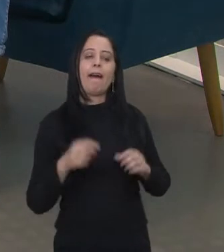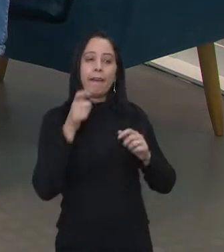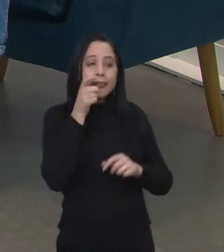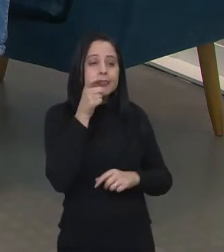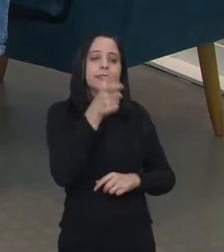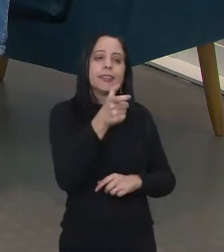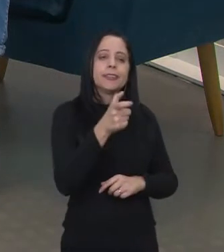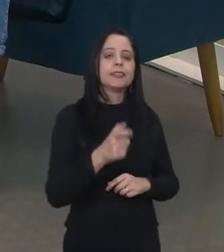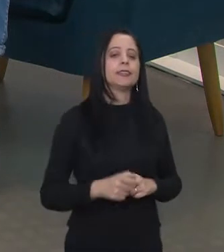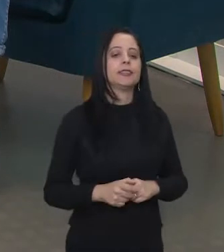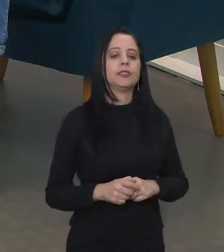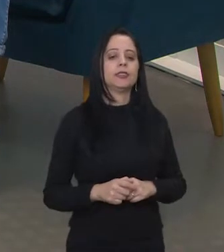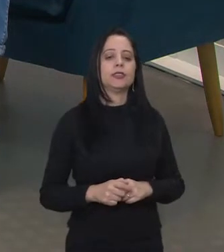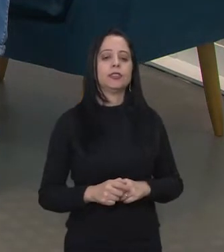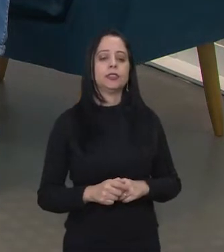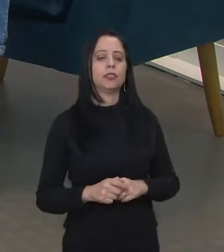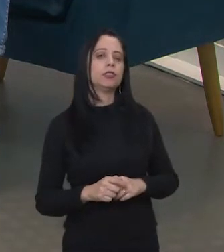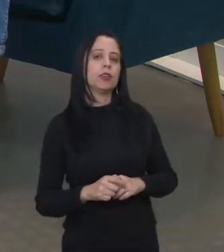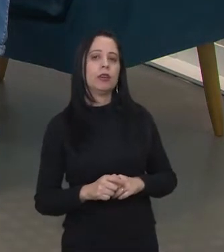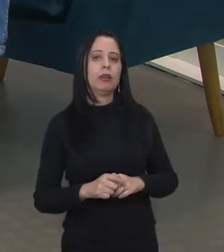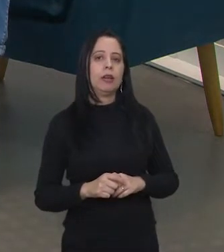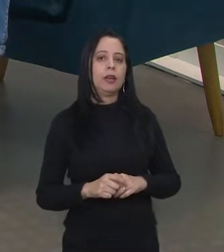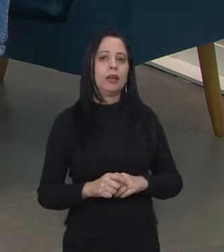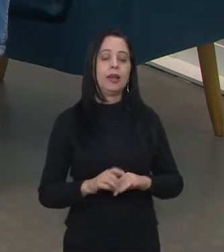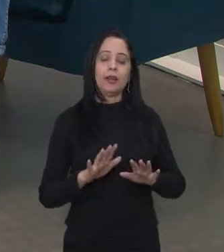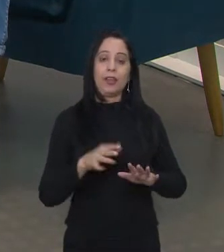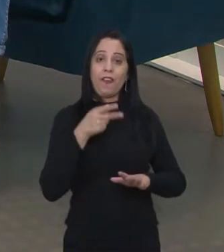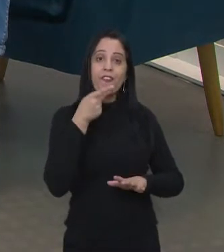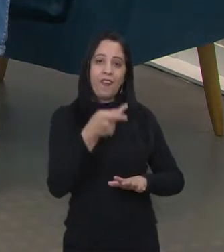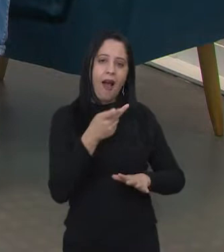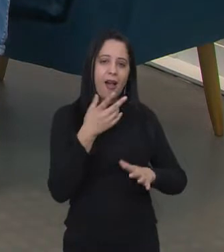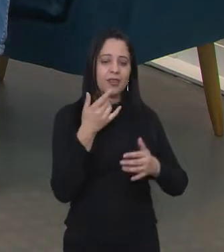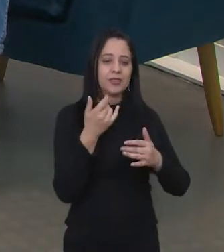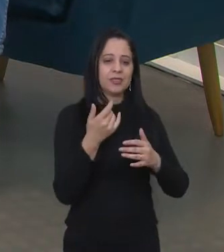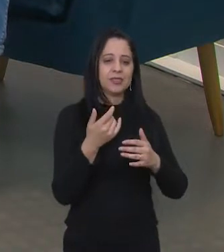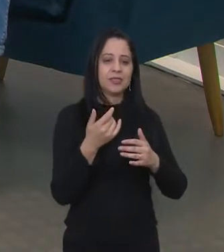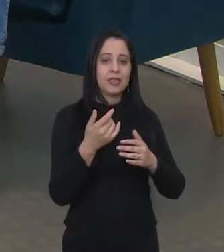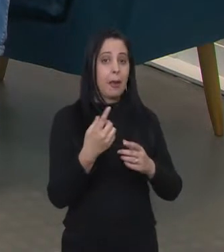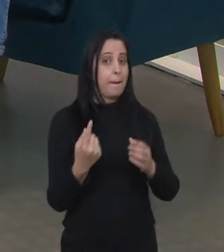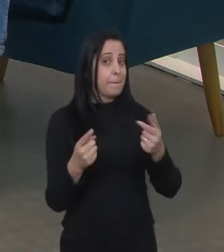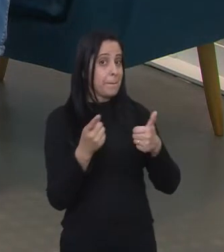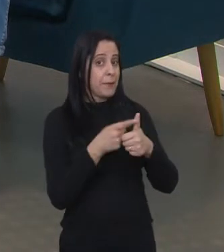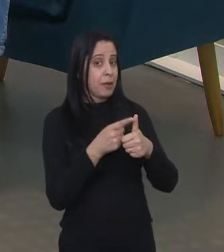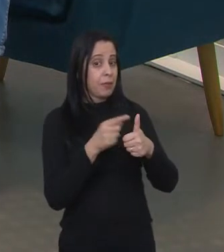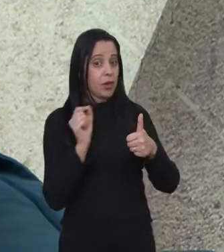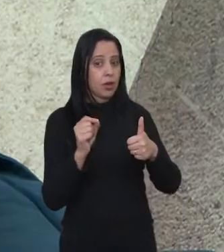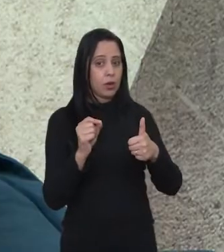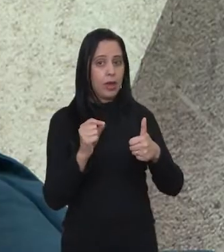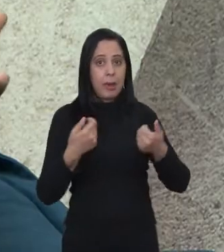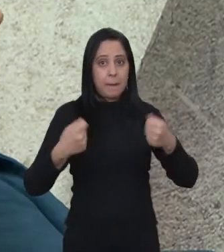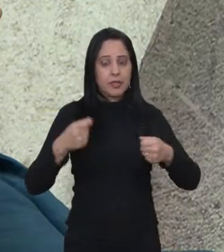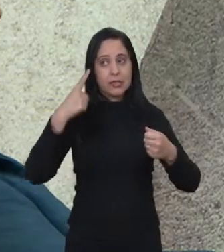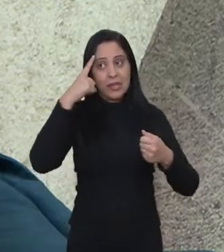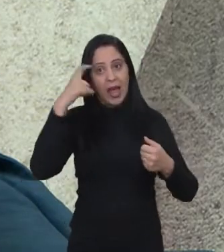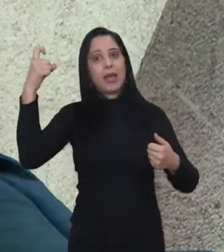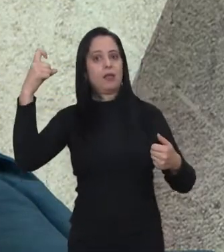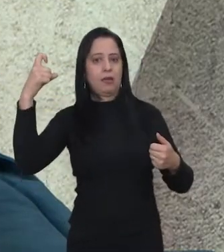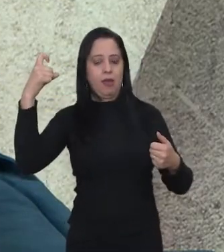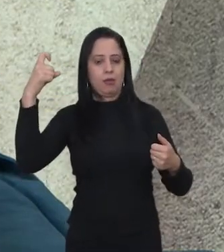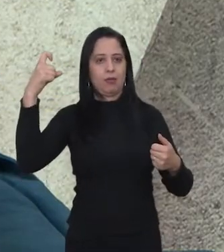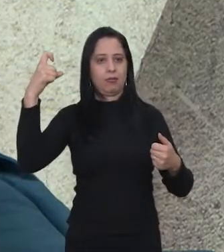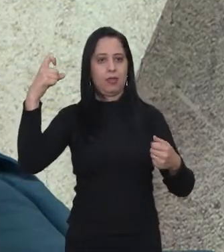interessante, né? As pessoas acham, assim, a gente brinca, né? Que o primeiro critério é a inovação.